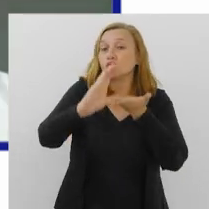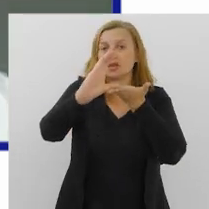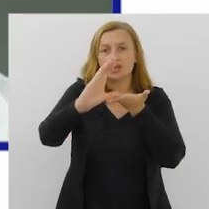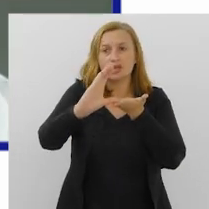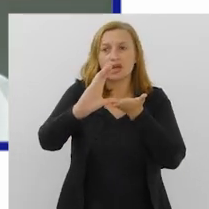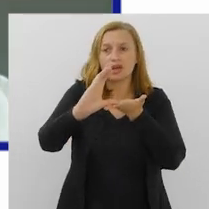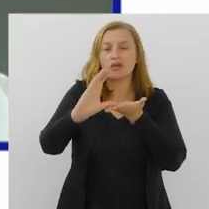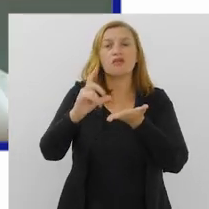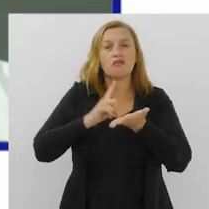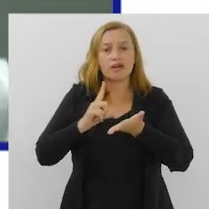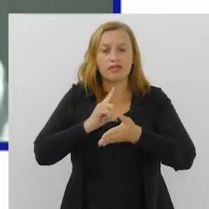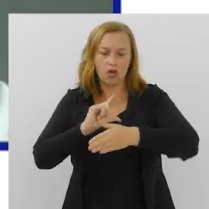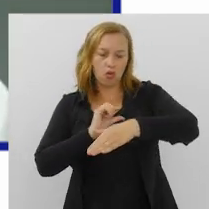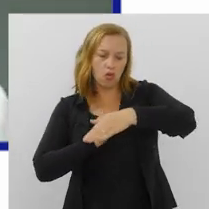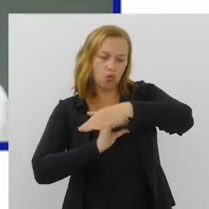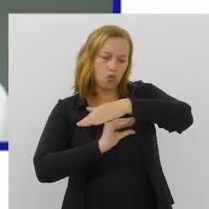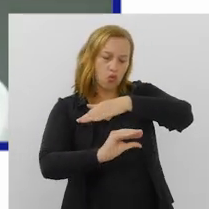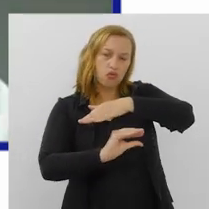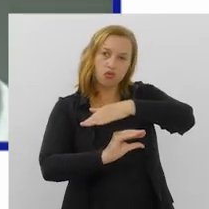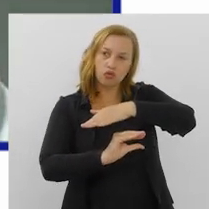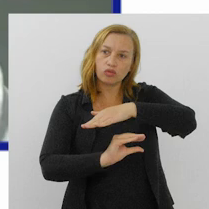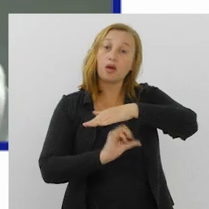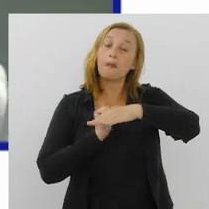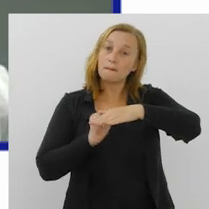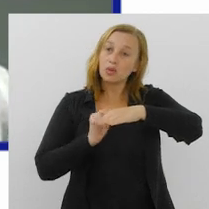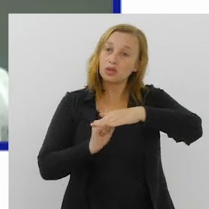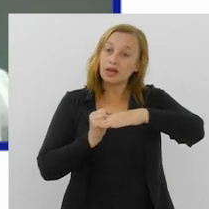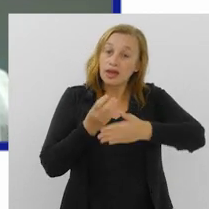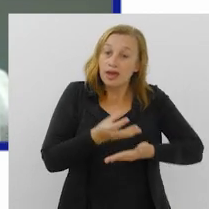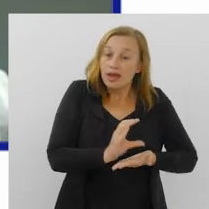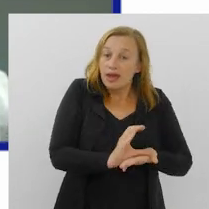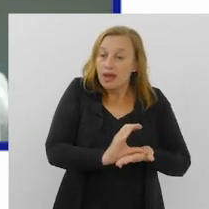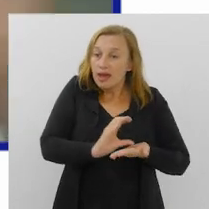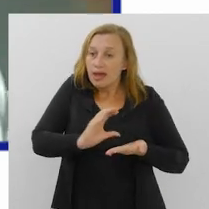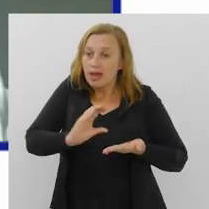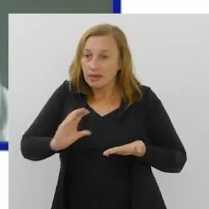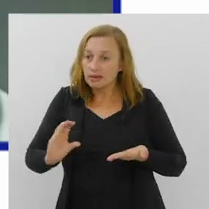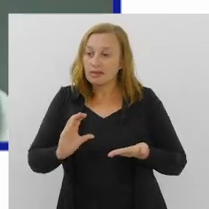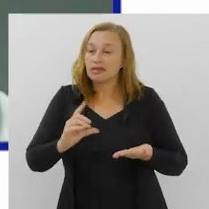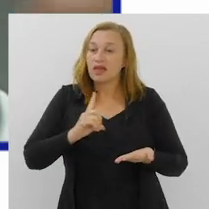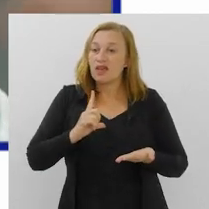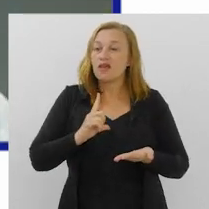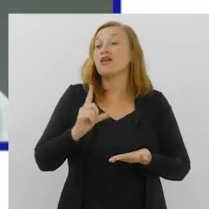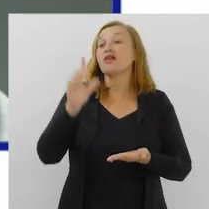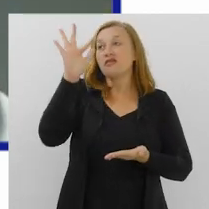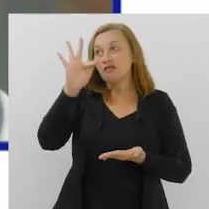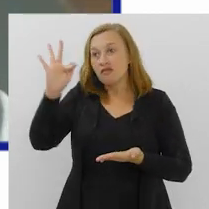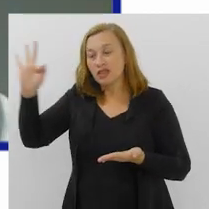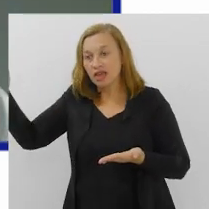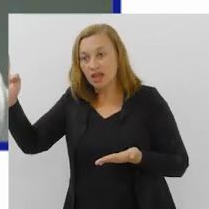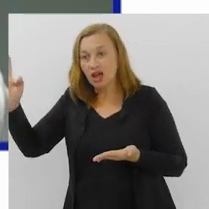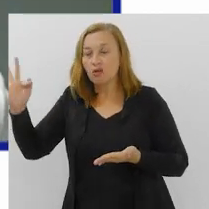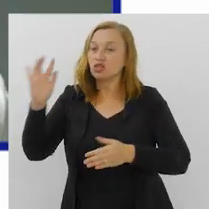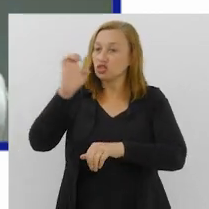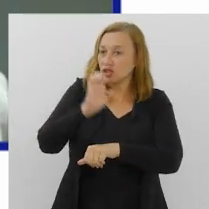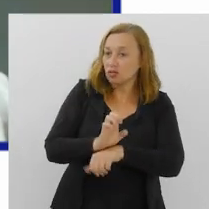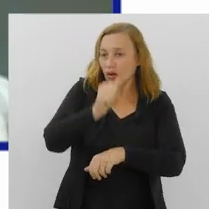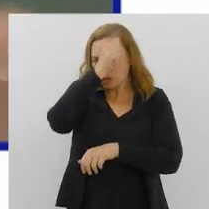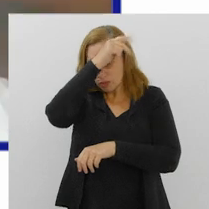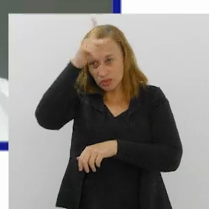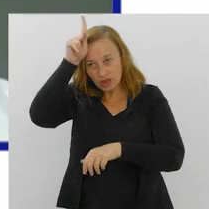conselhos vão ter um fundo, é onde vão poder receber verbas federal, estadual, municipal